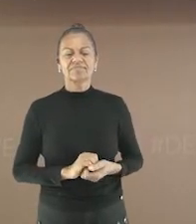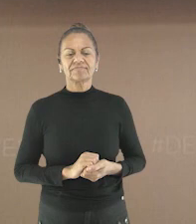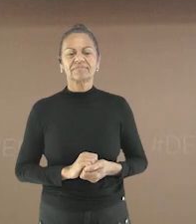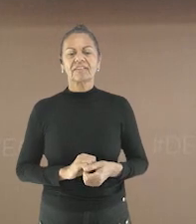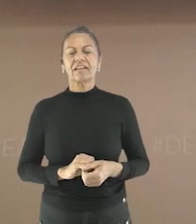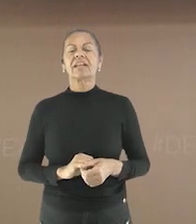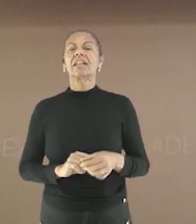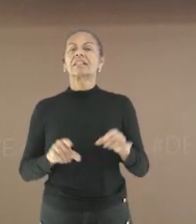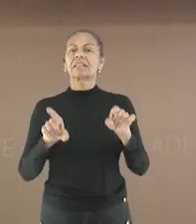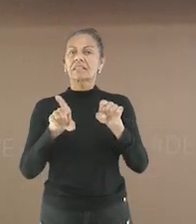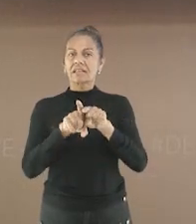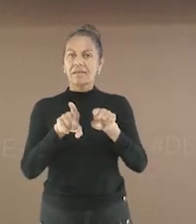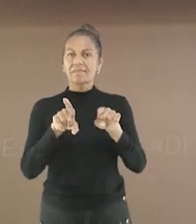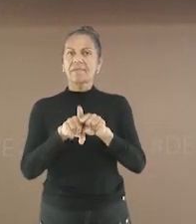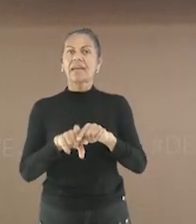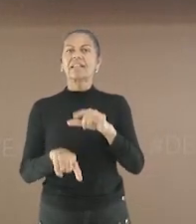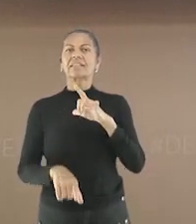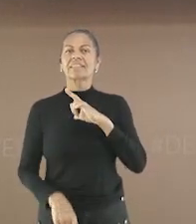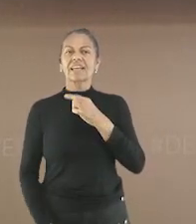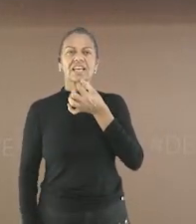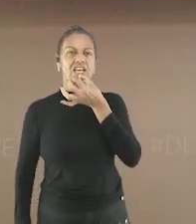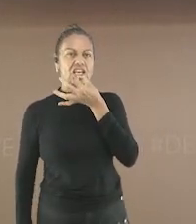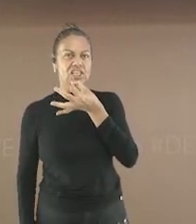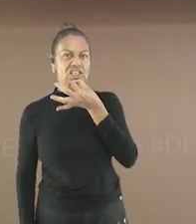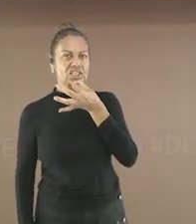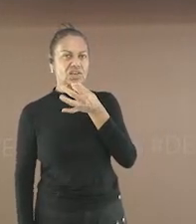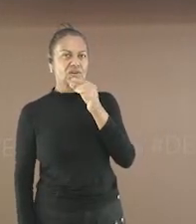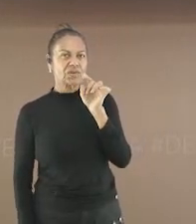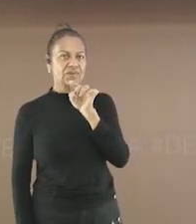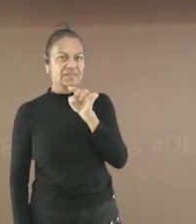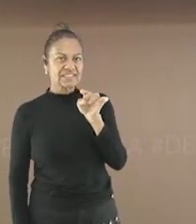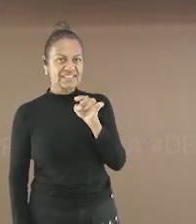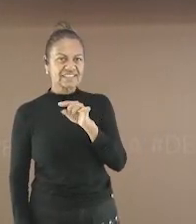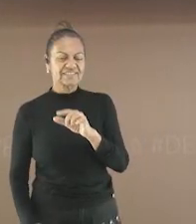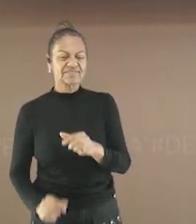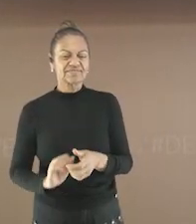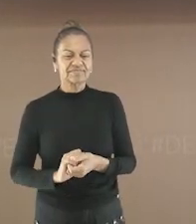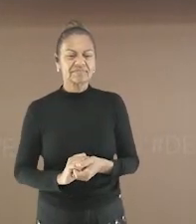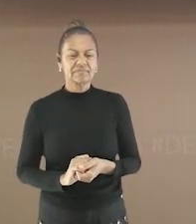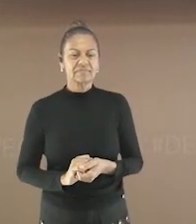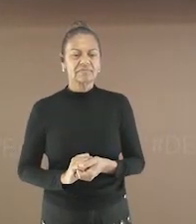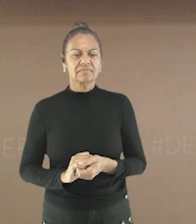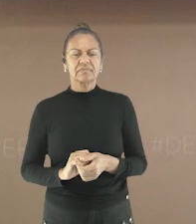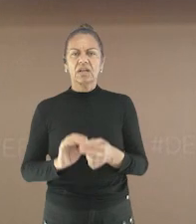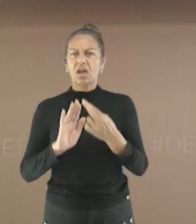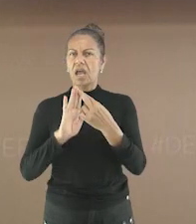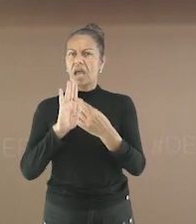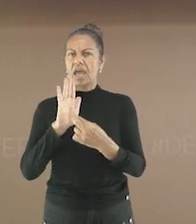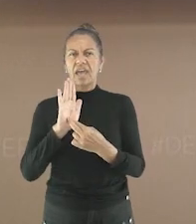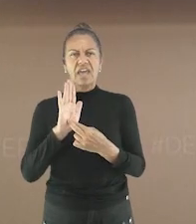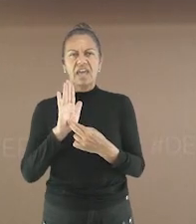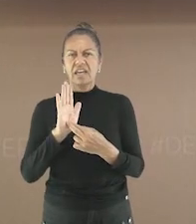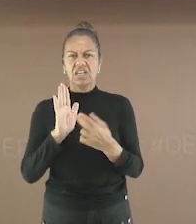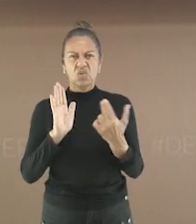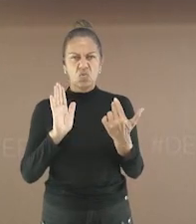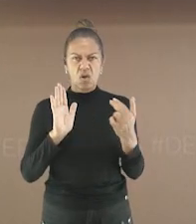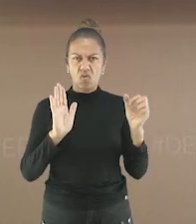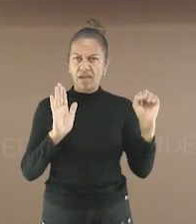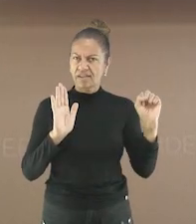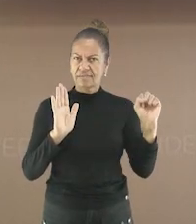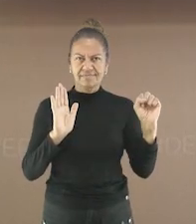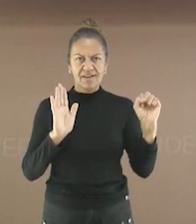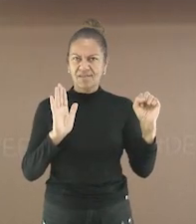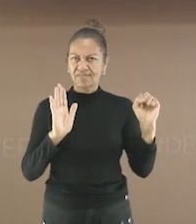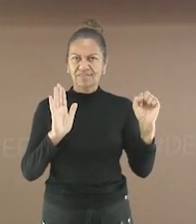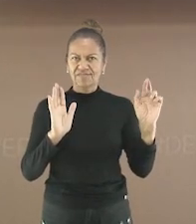com a letra Z E elas possuem também o som de Z E vejam que não